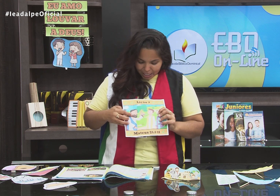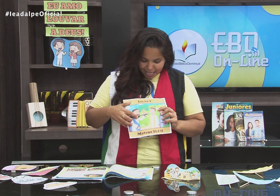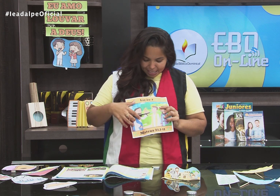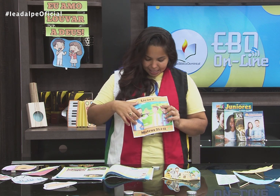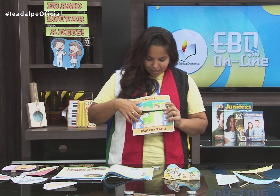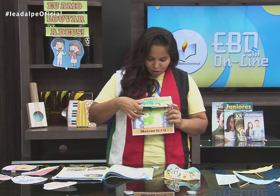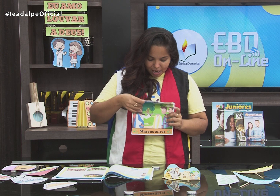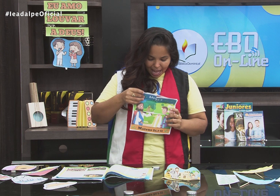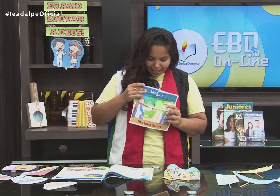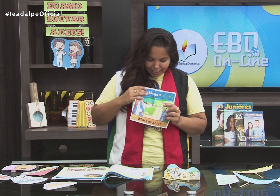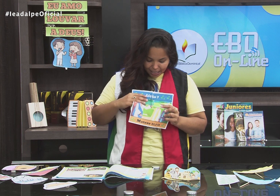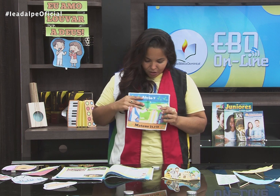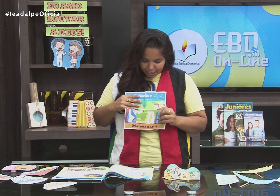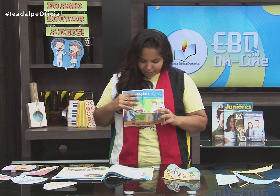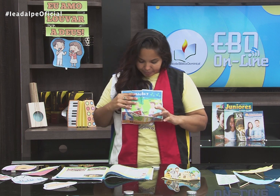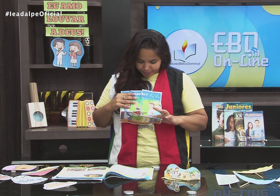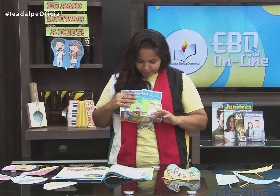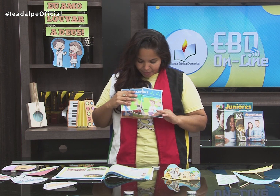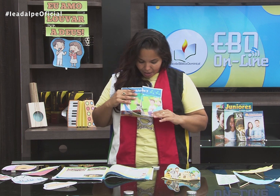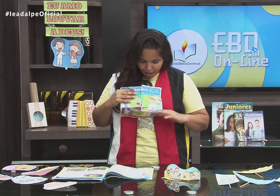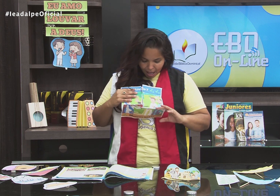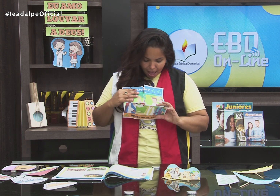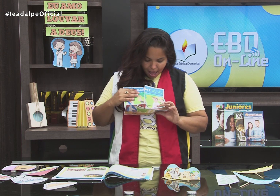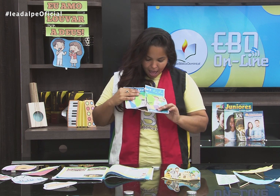mesmo, crianças, olha aqui, olha.